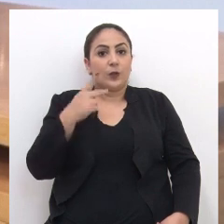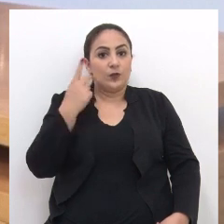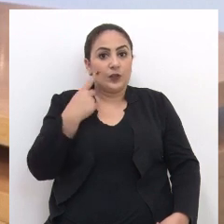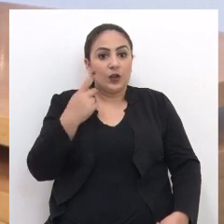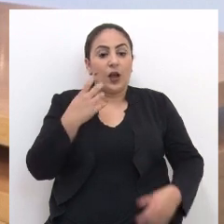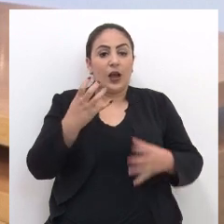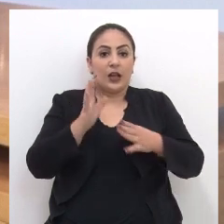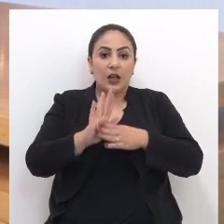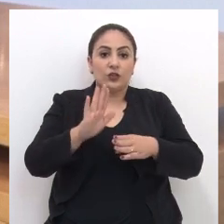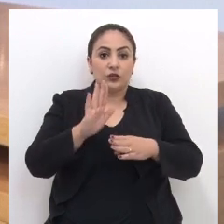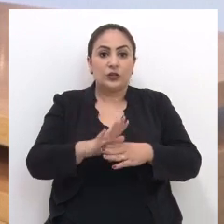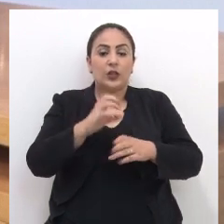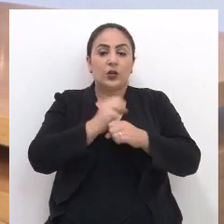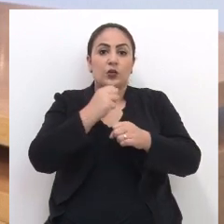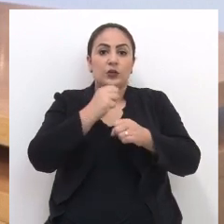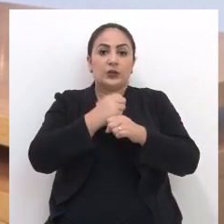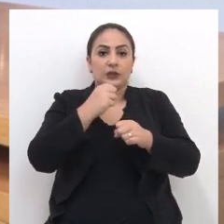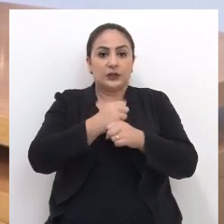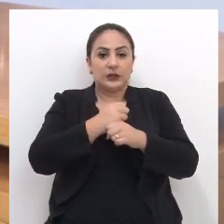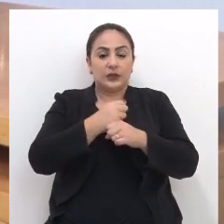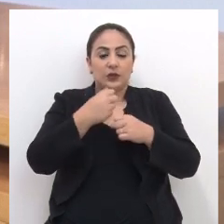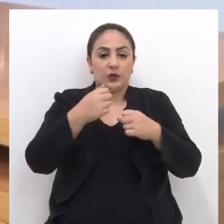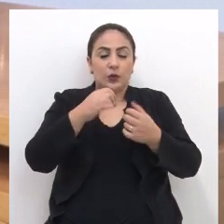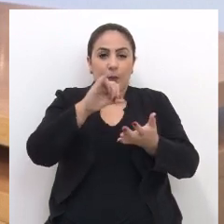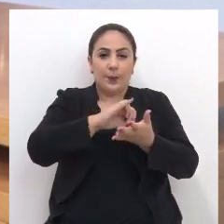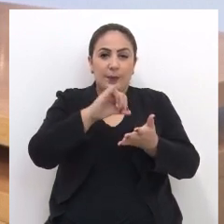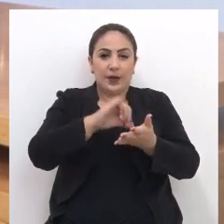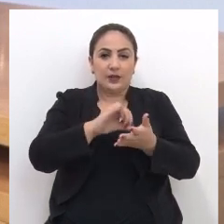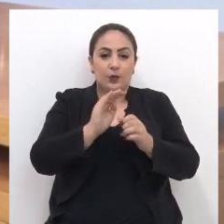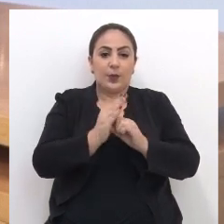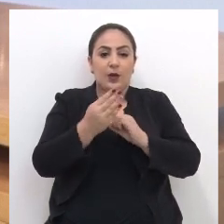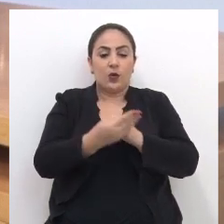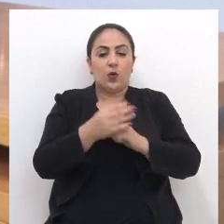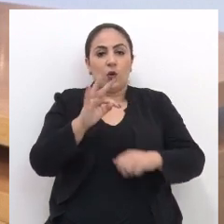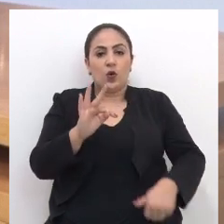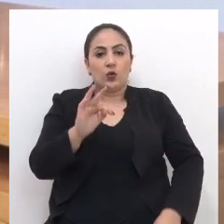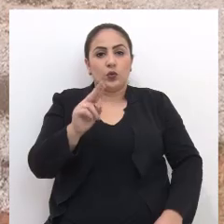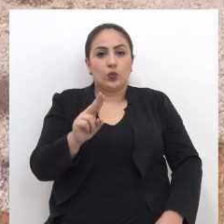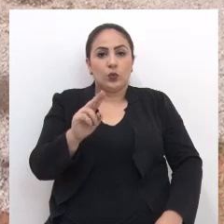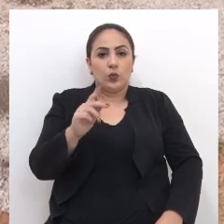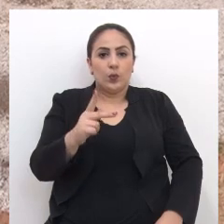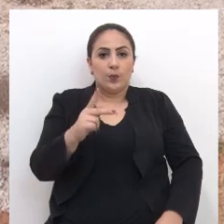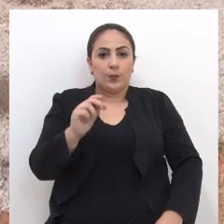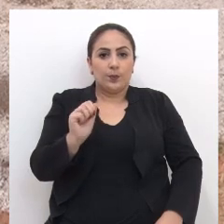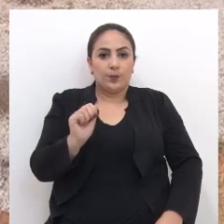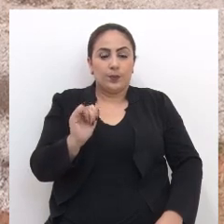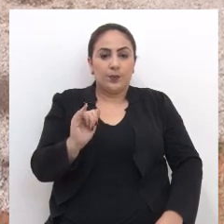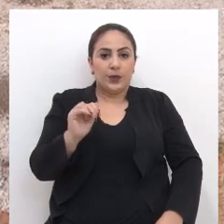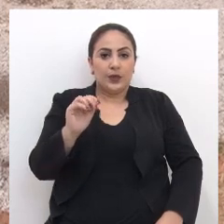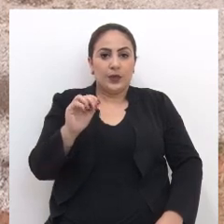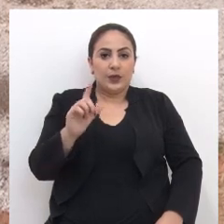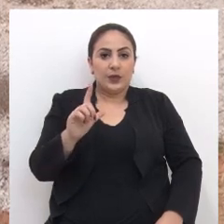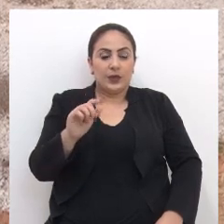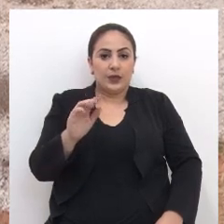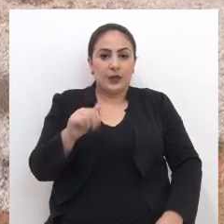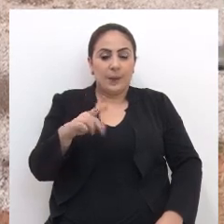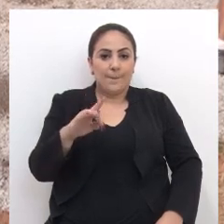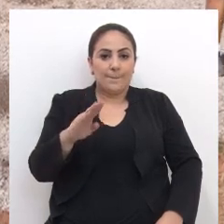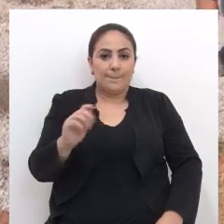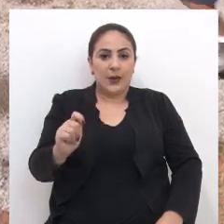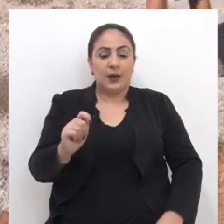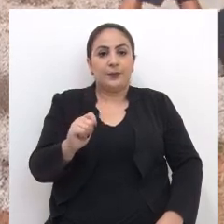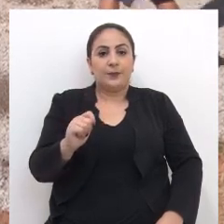O parlamentar está auxiliando a construção de uma praça no bairro Tupinambá. Através da união, o espaço